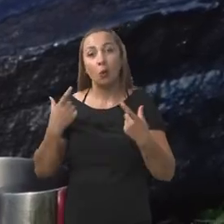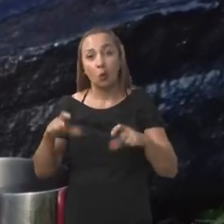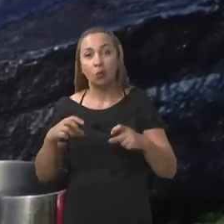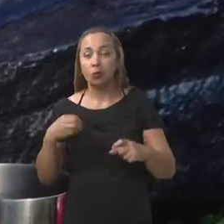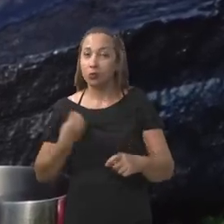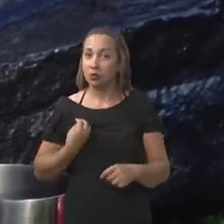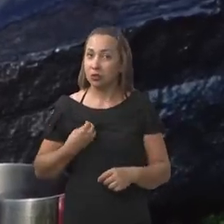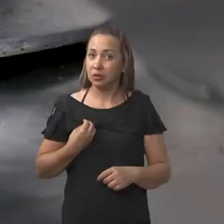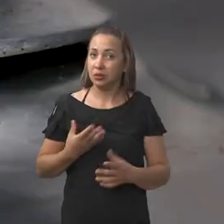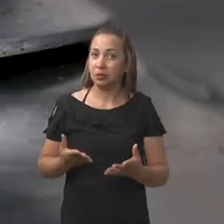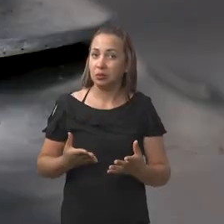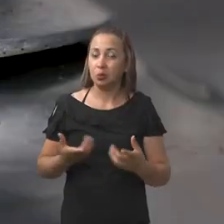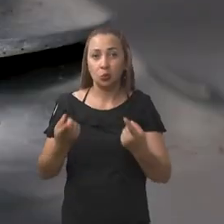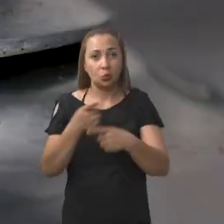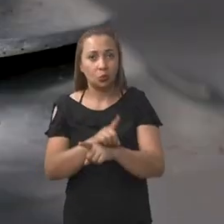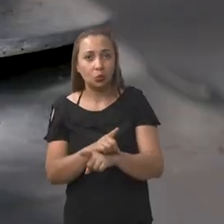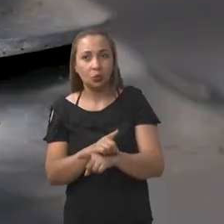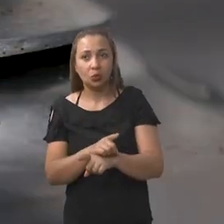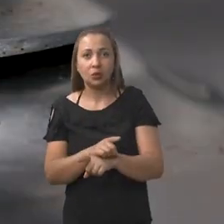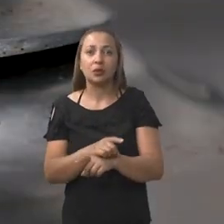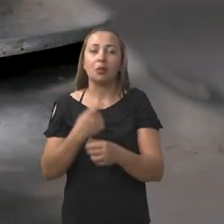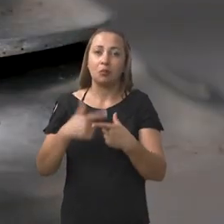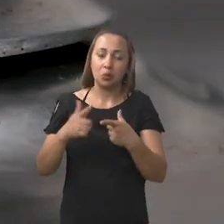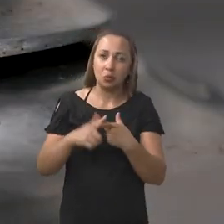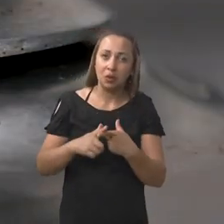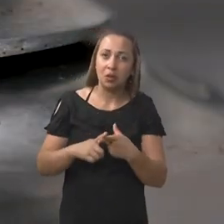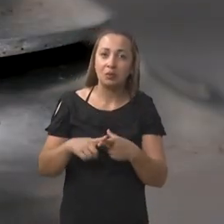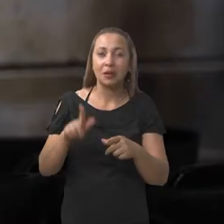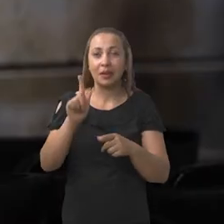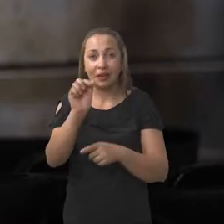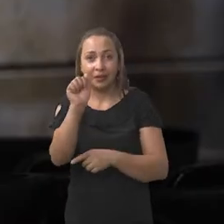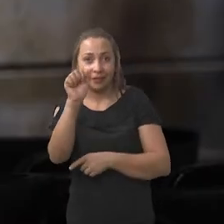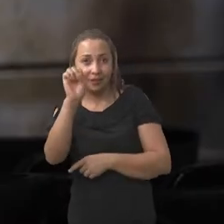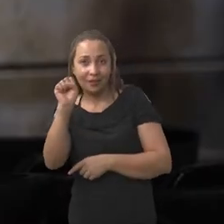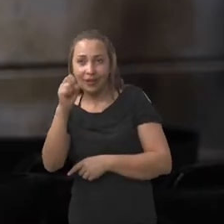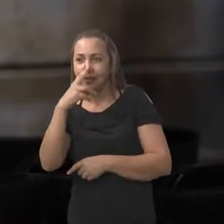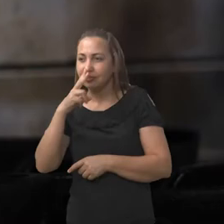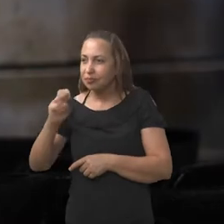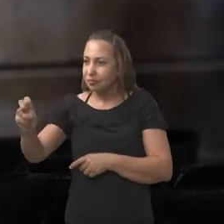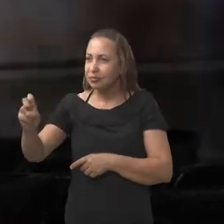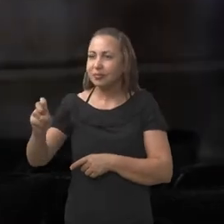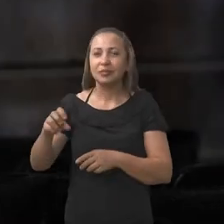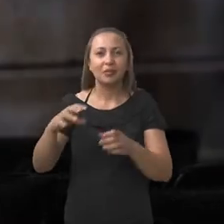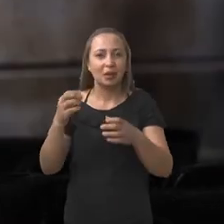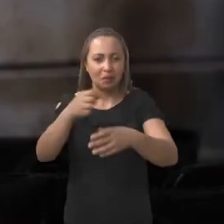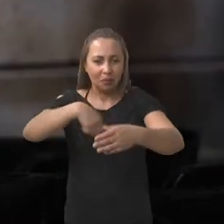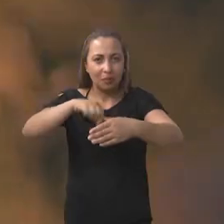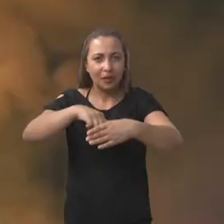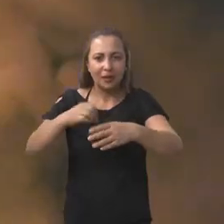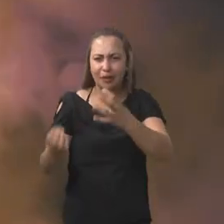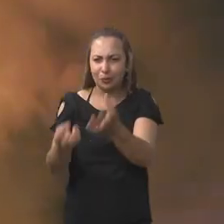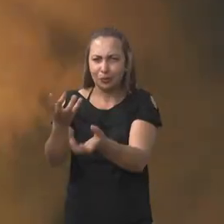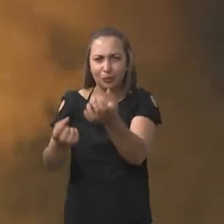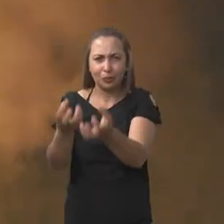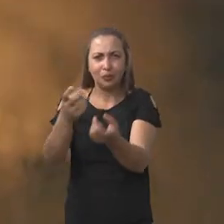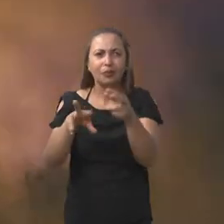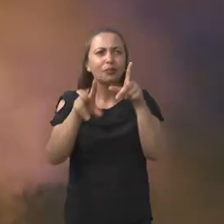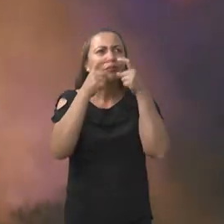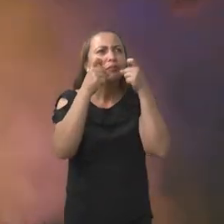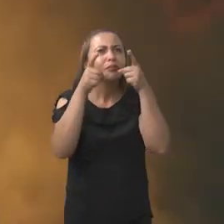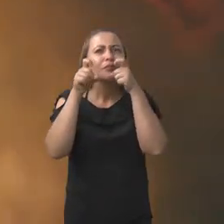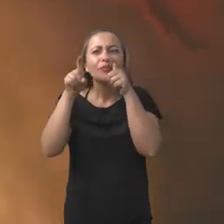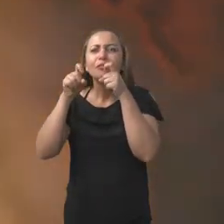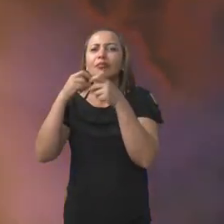que estamos, para nos defender contra ameaças domésticas, vazamentos de gás, panelas queimadas, incêndios